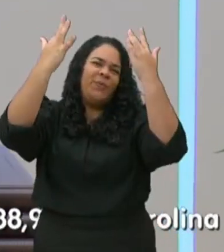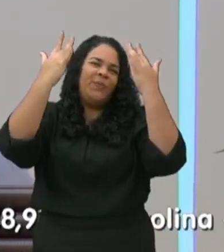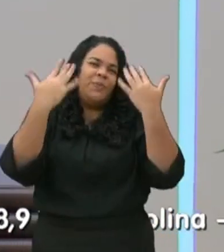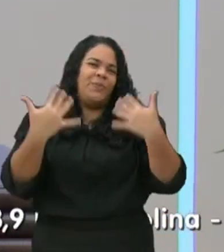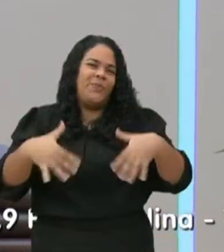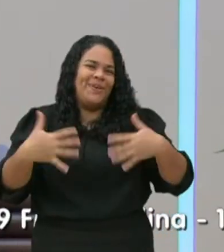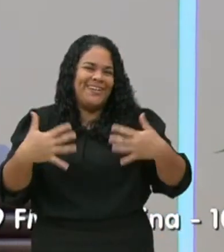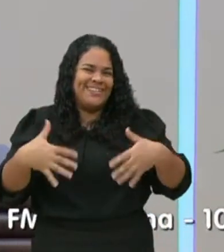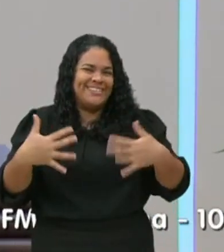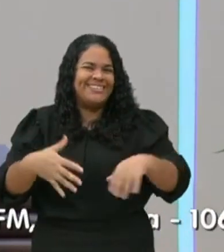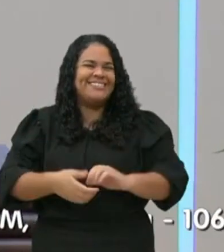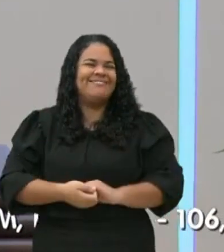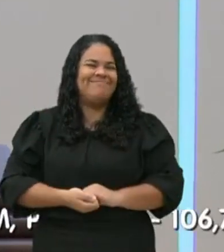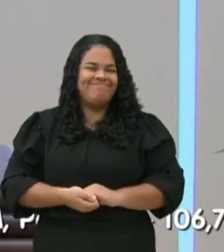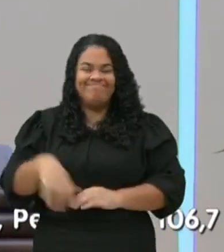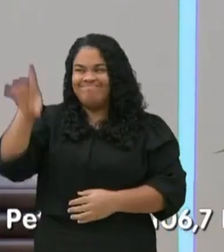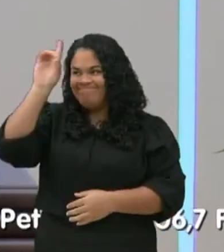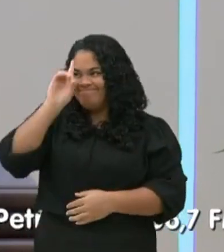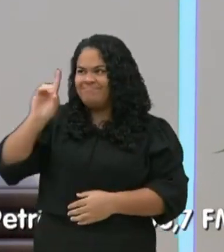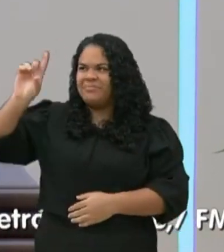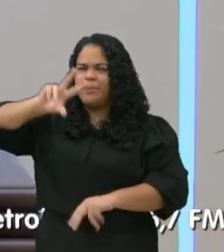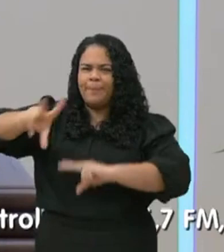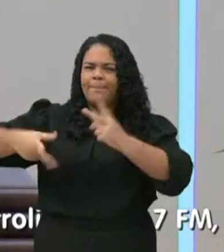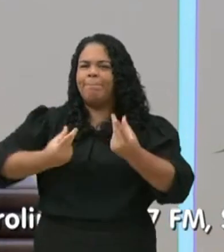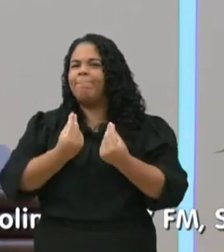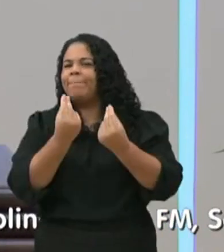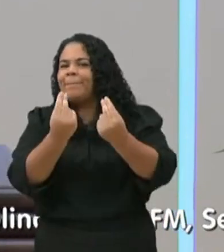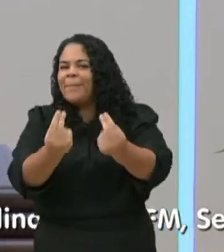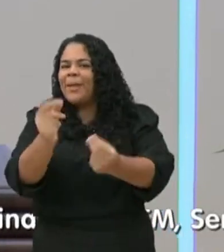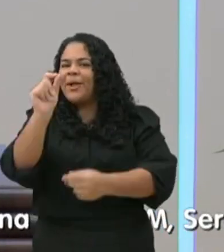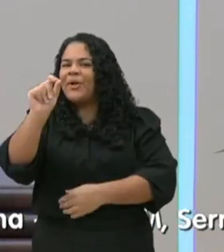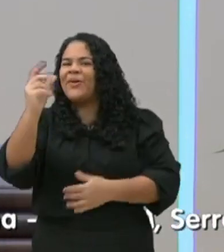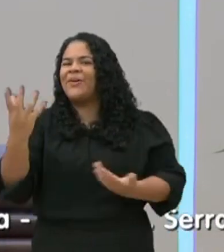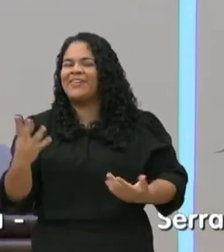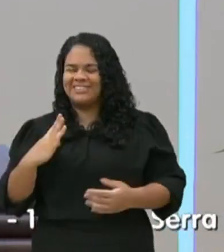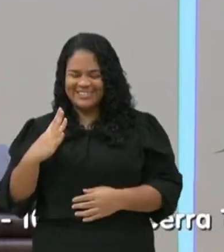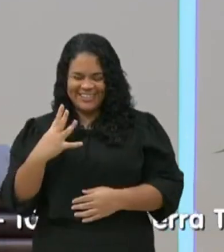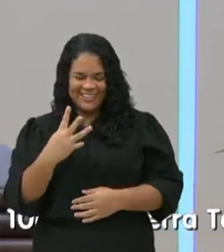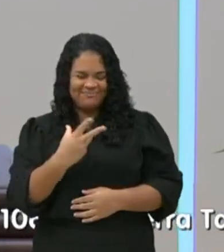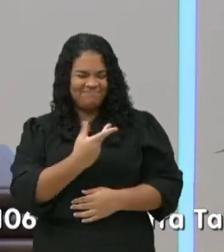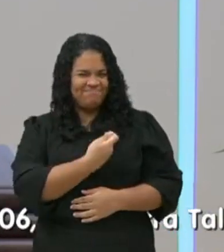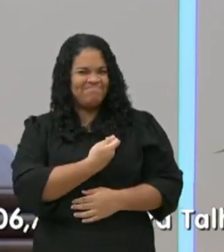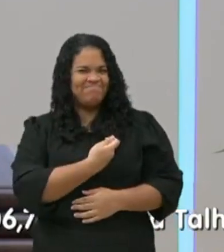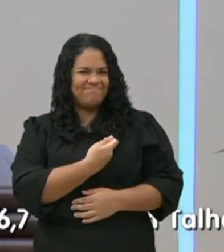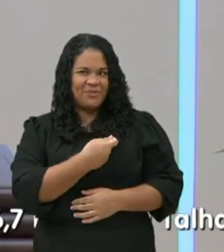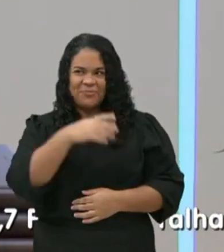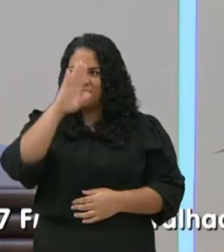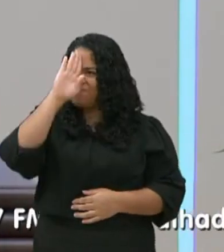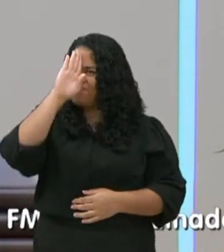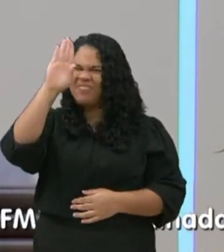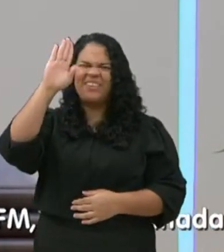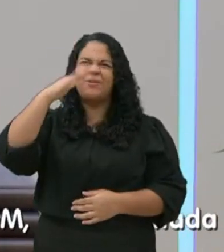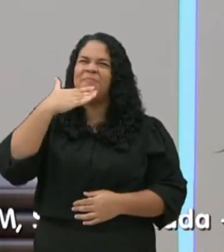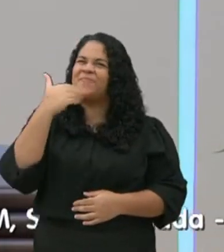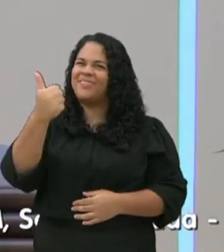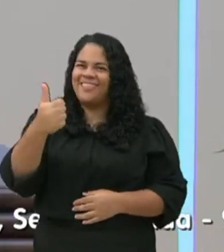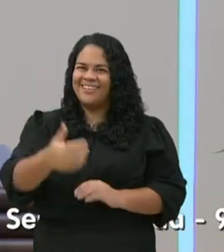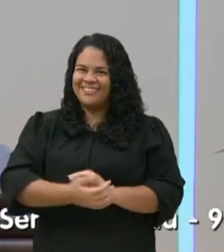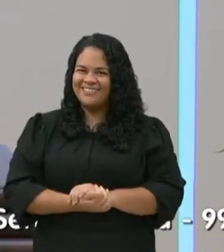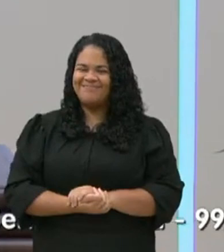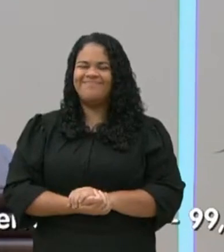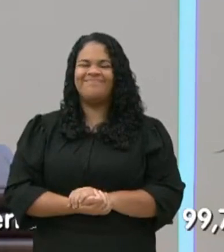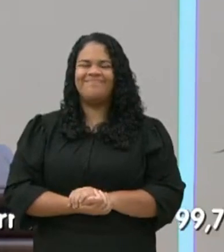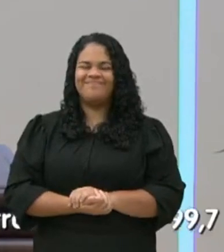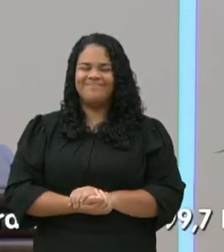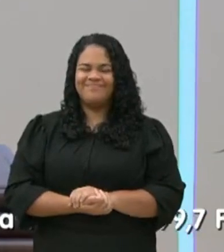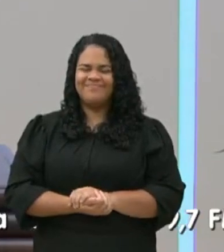pode receber da parte de Deus, é a bênção da salvação. E o que